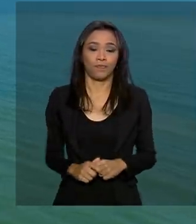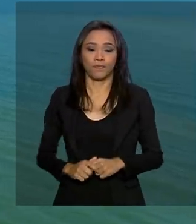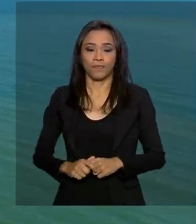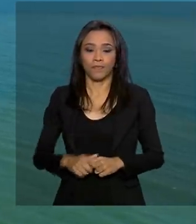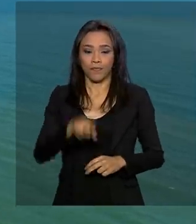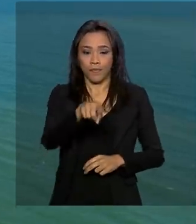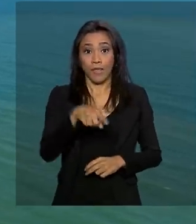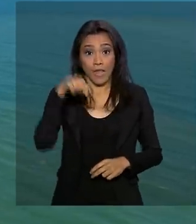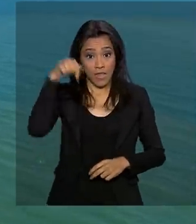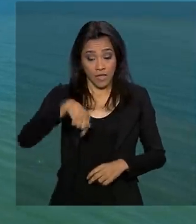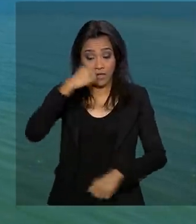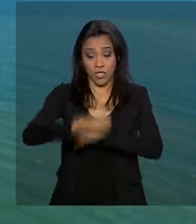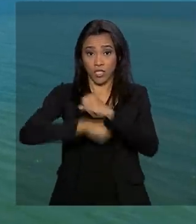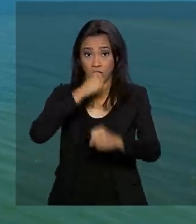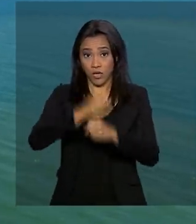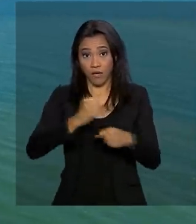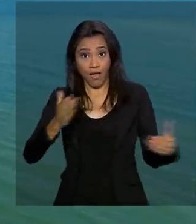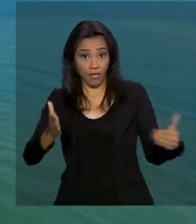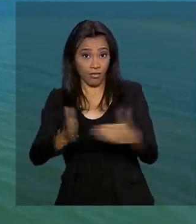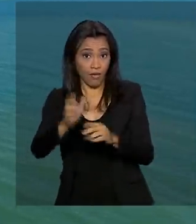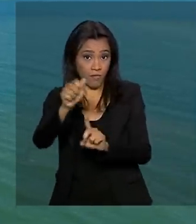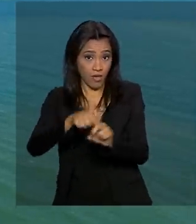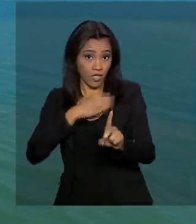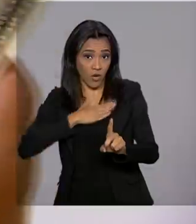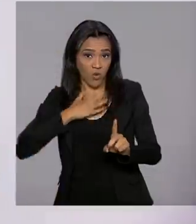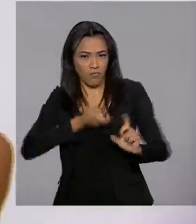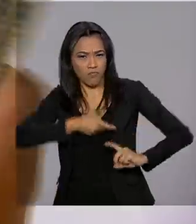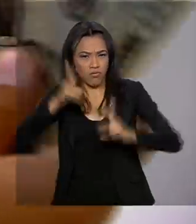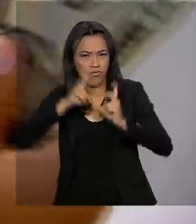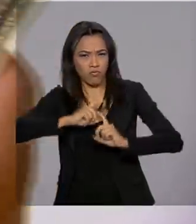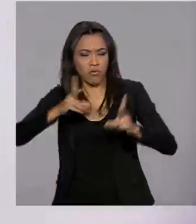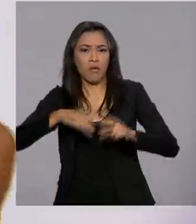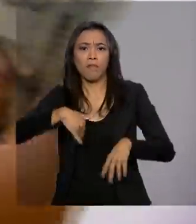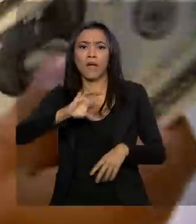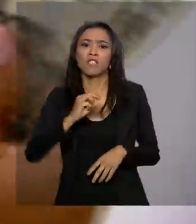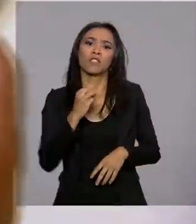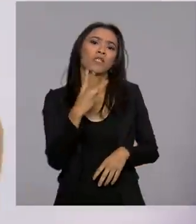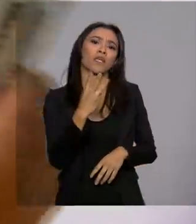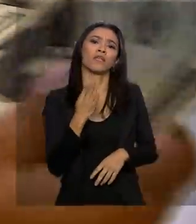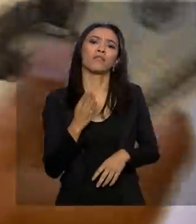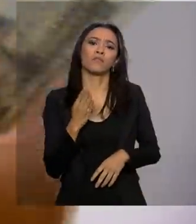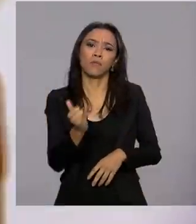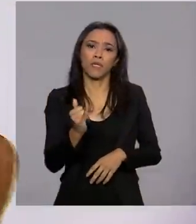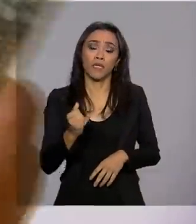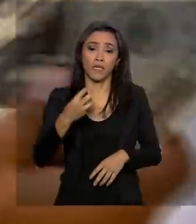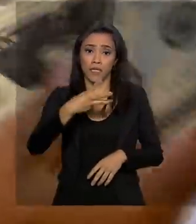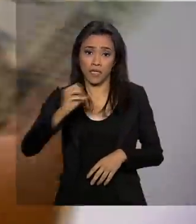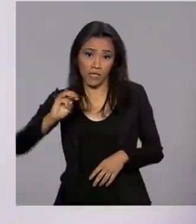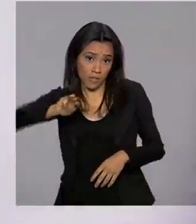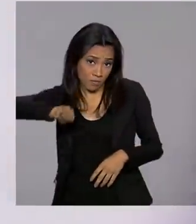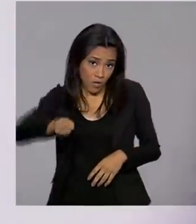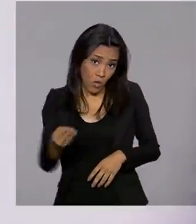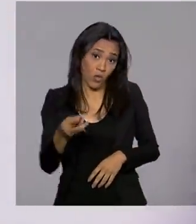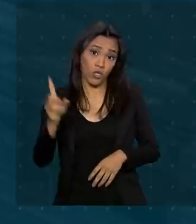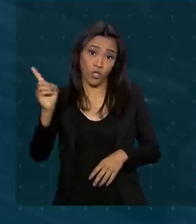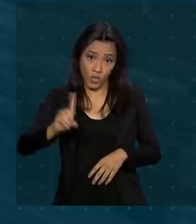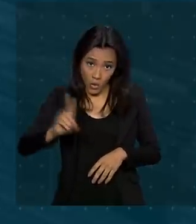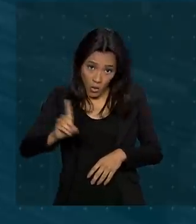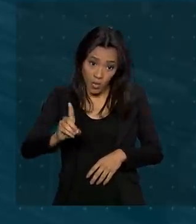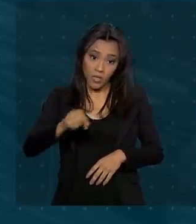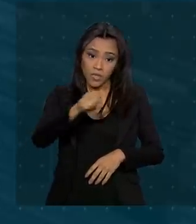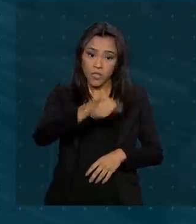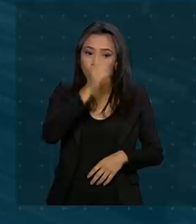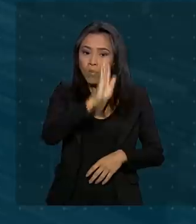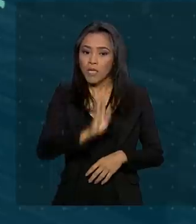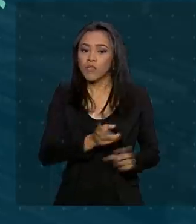Neste ano, só até agosto, o Brasil exportou mais de 3 bilhões e 300 milhões de dólares para o país. O Brasil